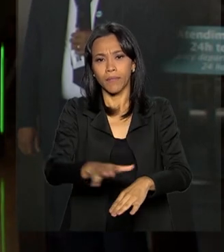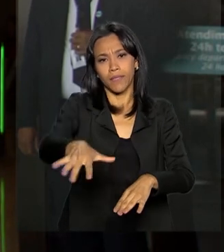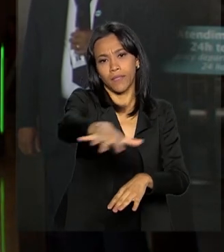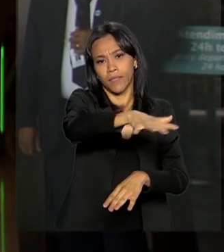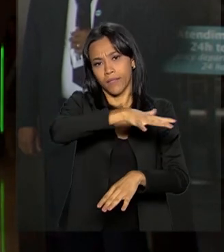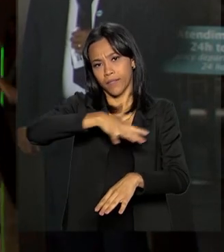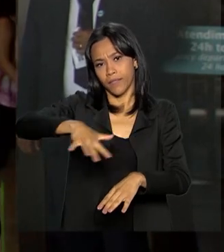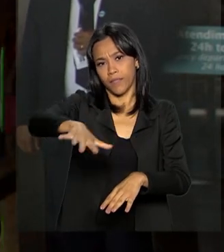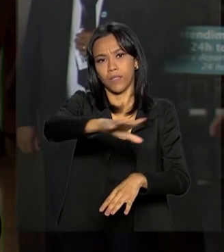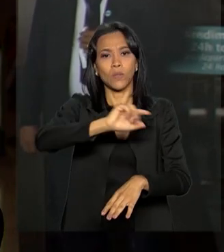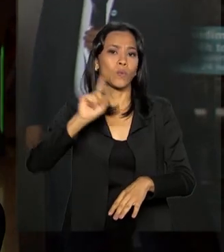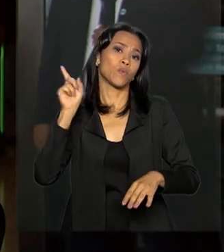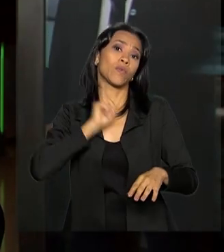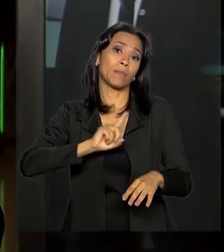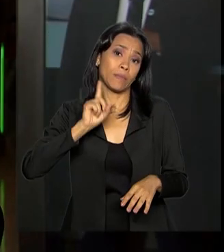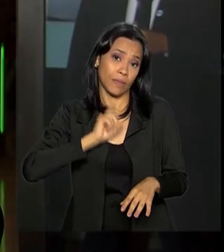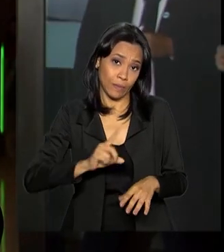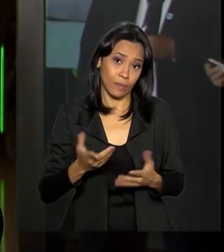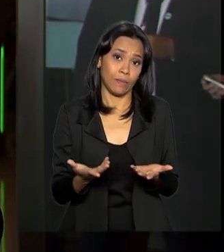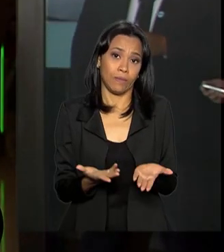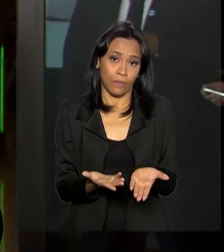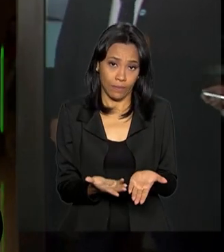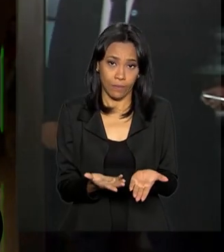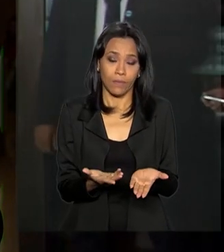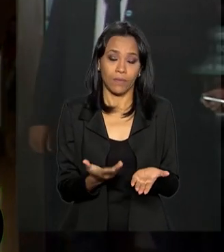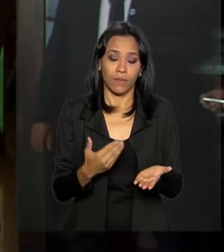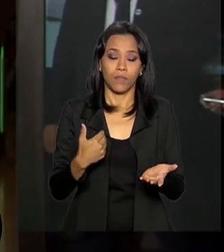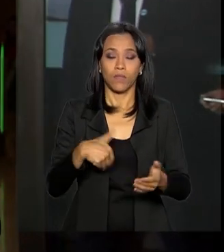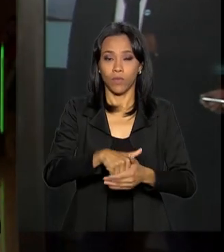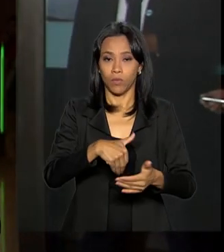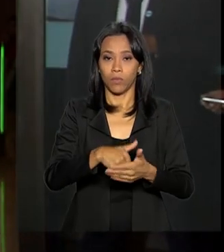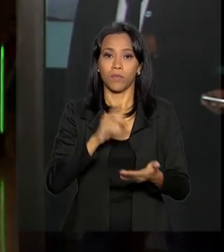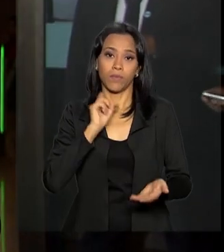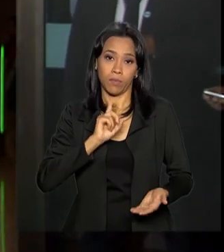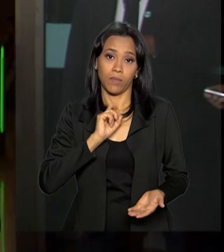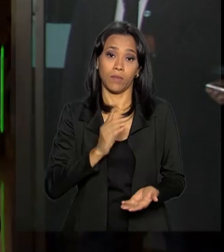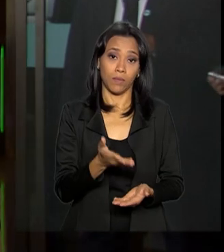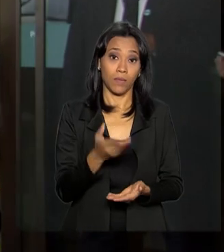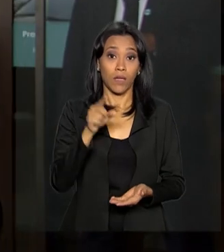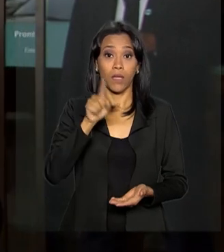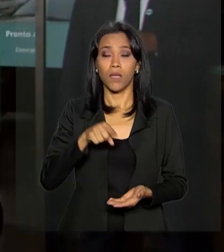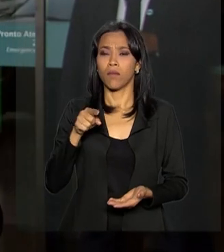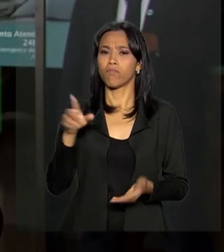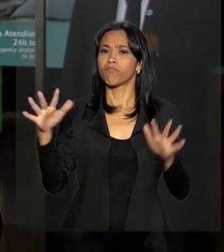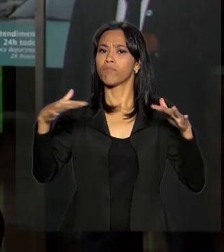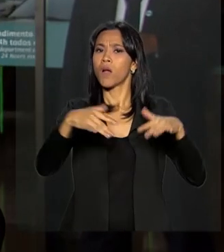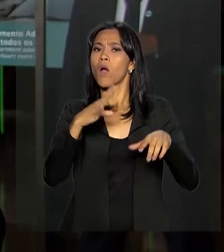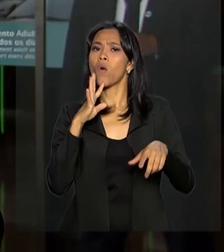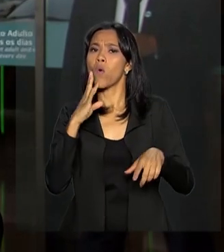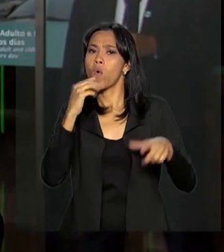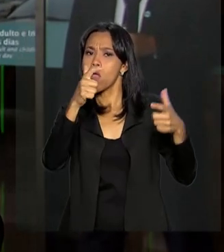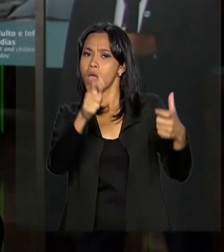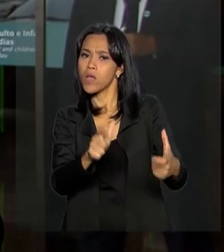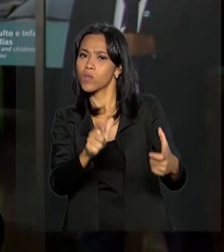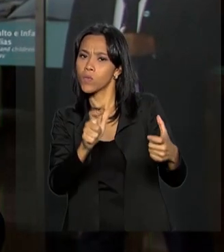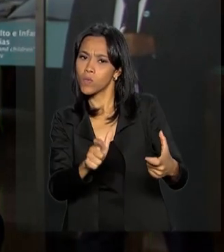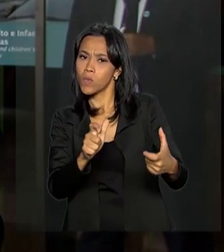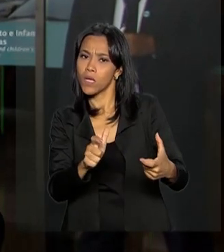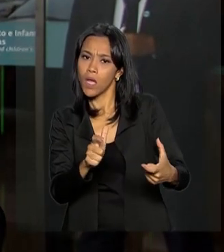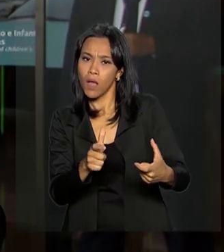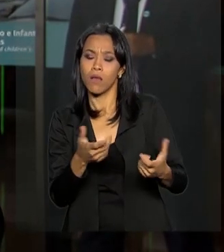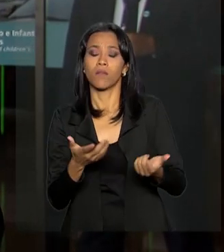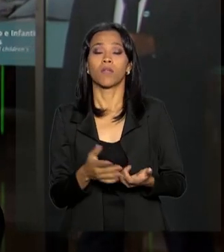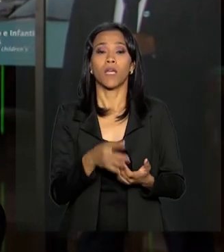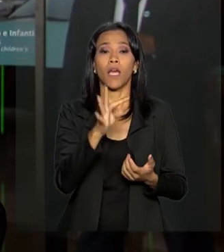Clube Regatas de Flamengo e num local que é conhecido como Toca do Urubu. Esse